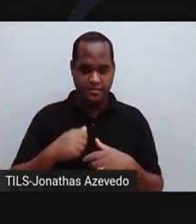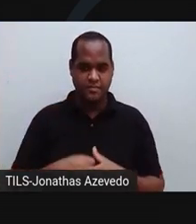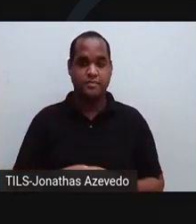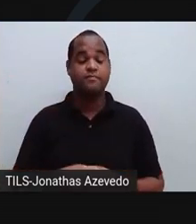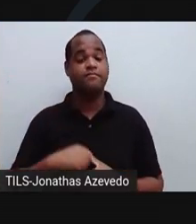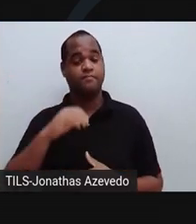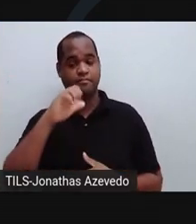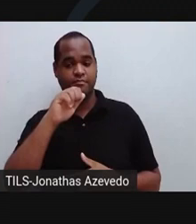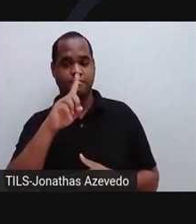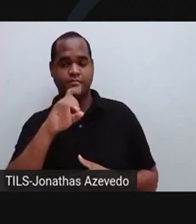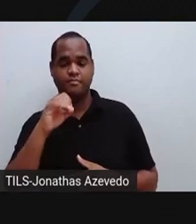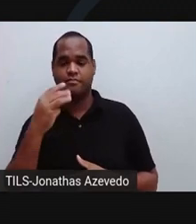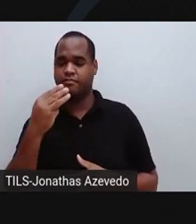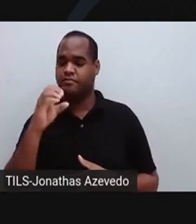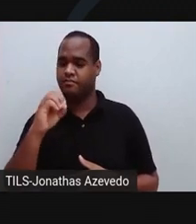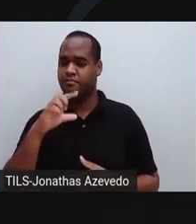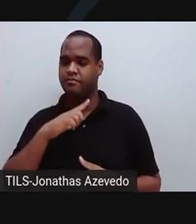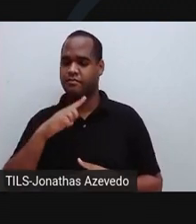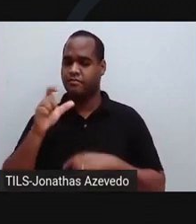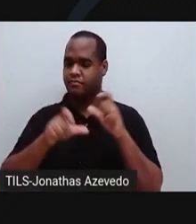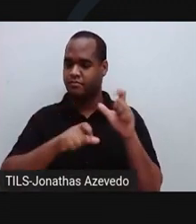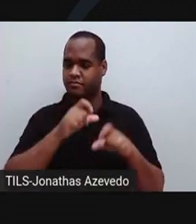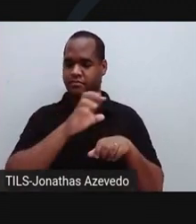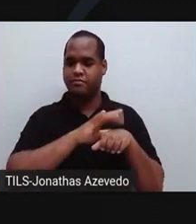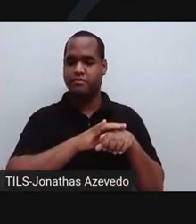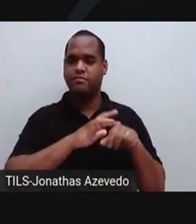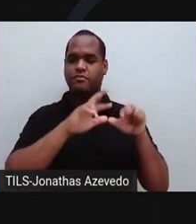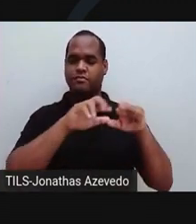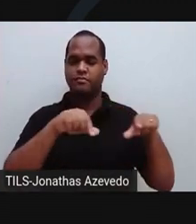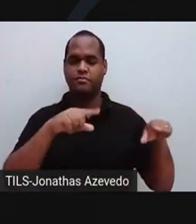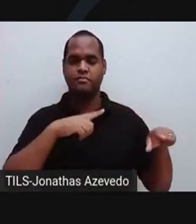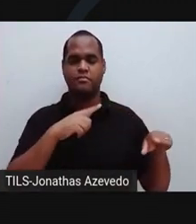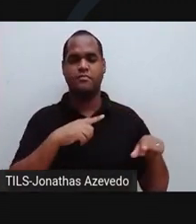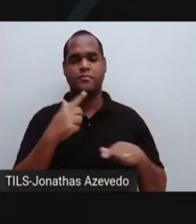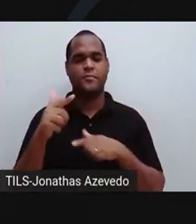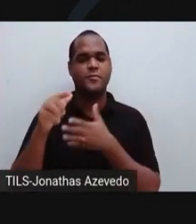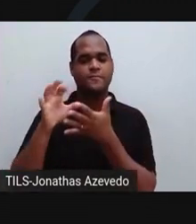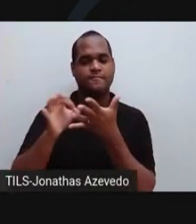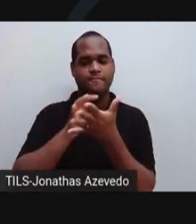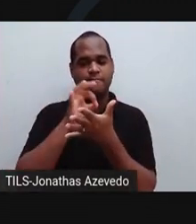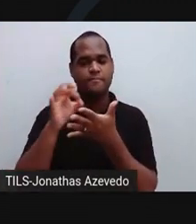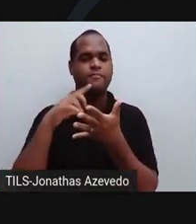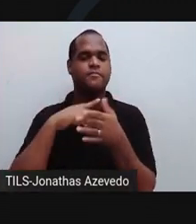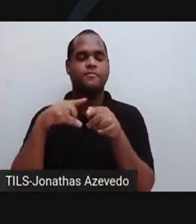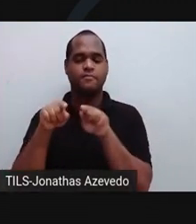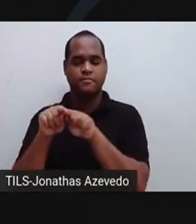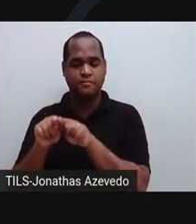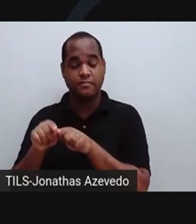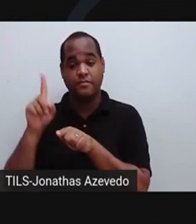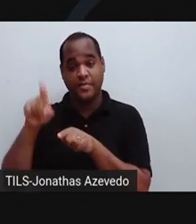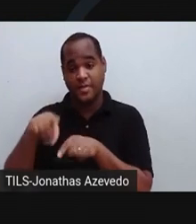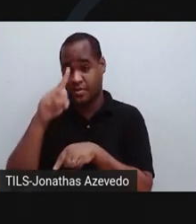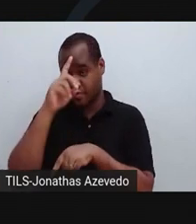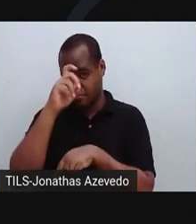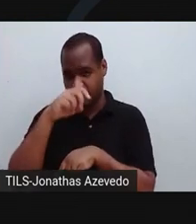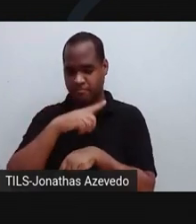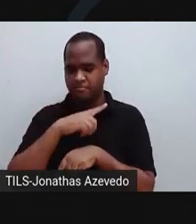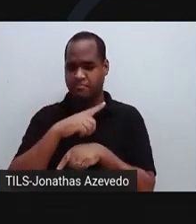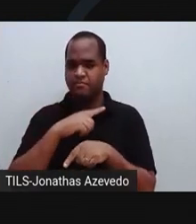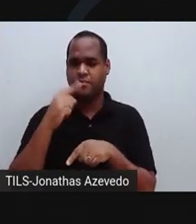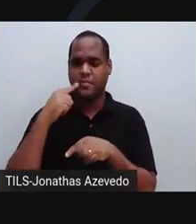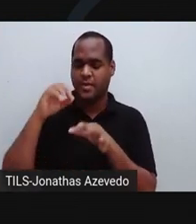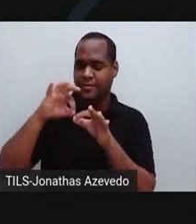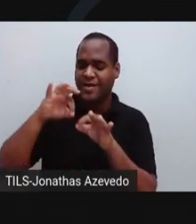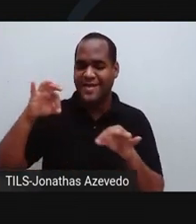quase 30 espécies causam doenças em seres humanos, mas algumas delas são comuns no ambiente hospitalar, colonizando catéteres e outros